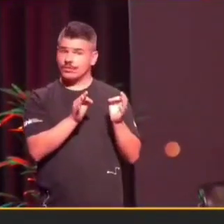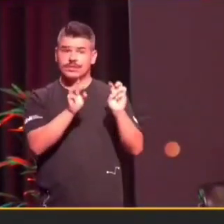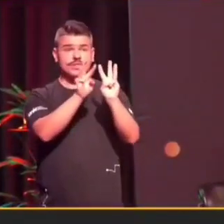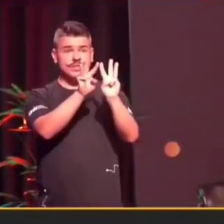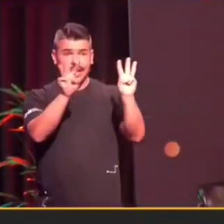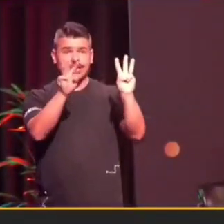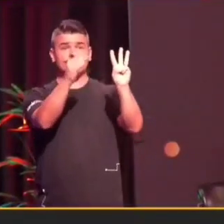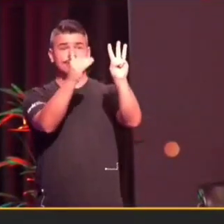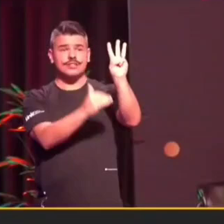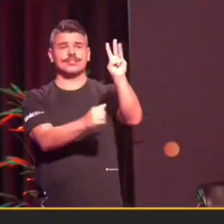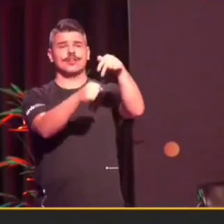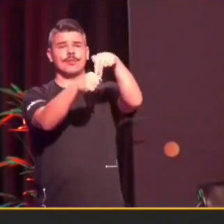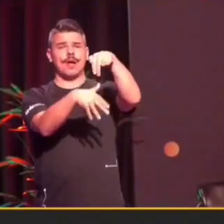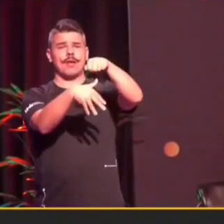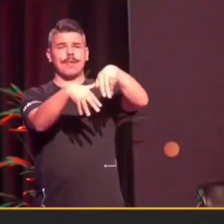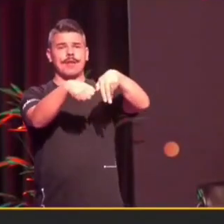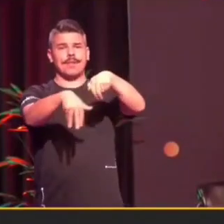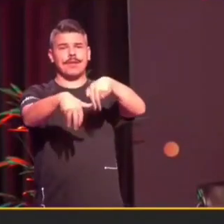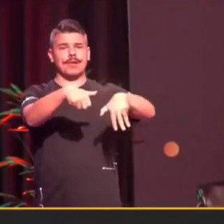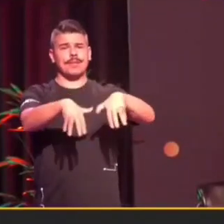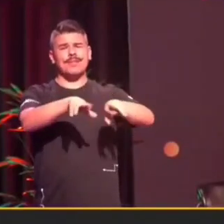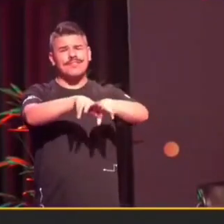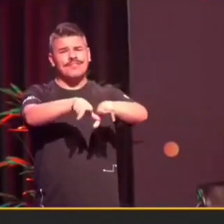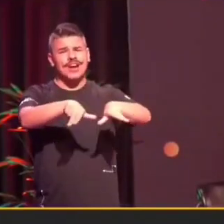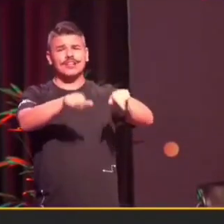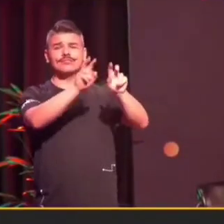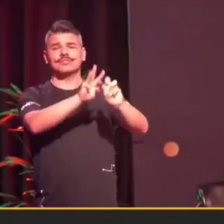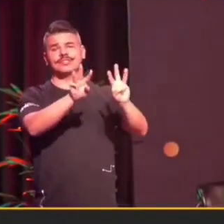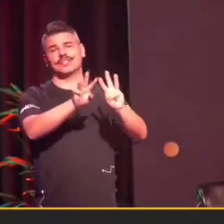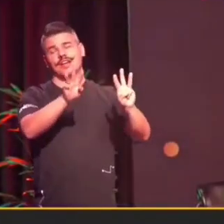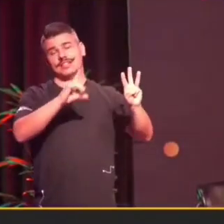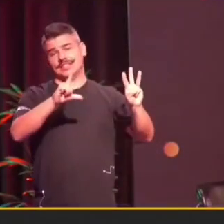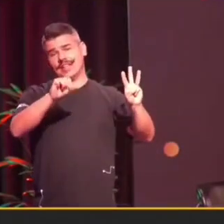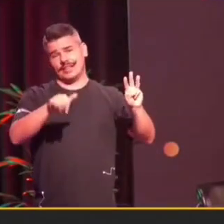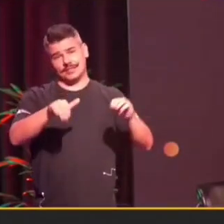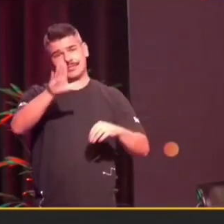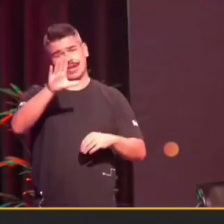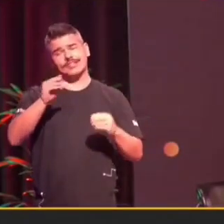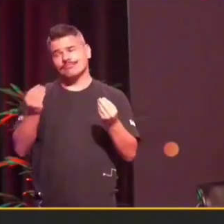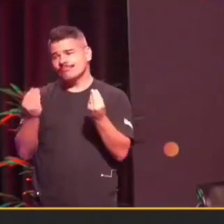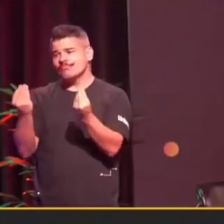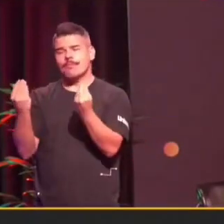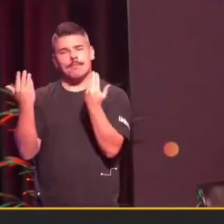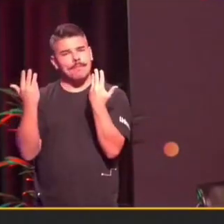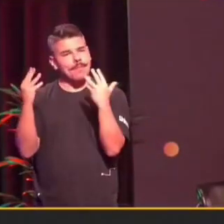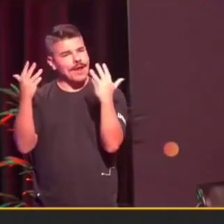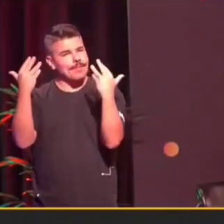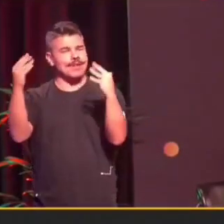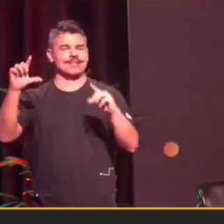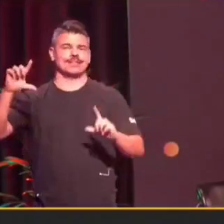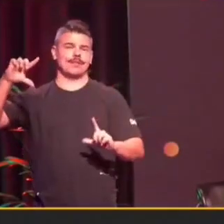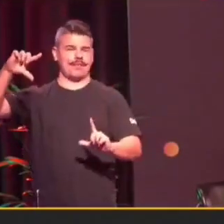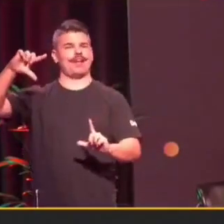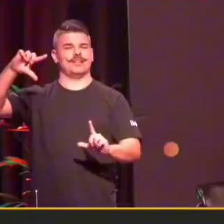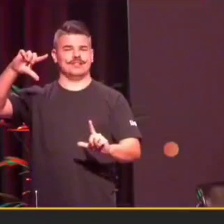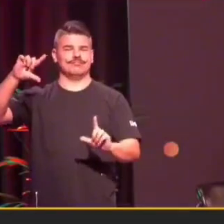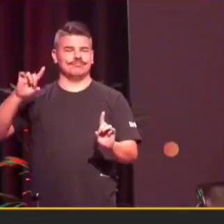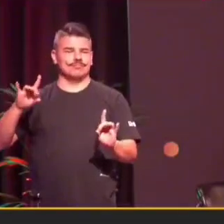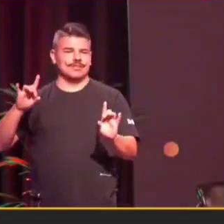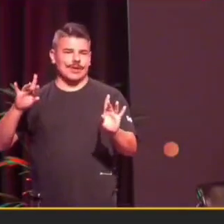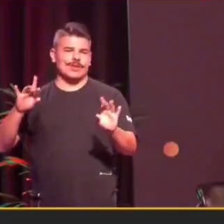Então, eles estão aqui representando. Quero que vocês celebrem muito essa conquista e que sirva de inspiração para que a gente, dentro das nossas